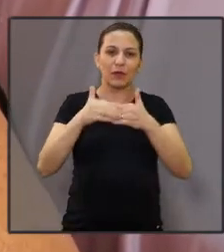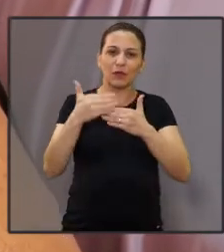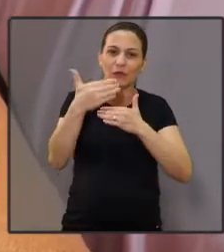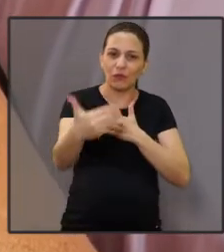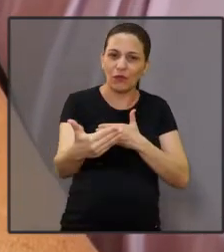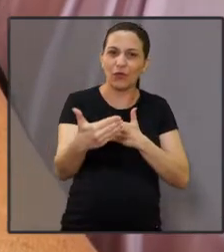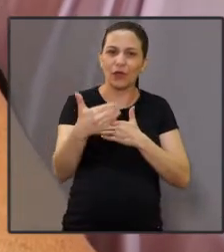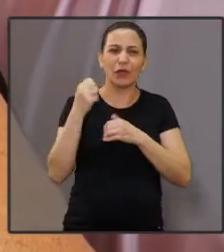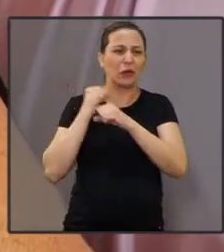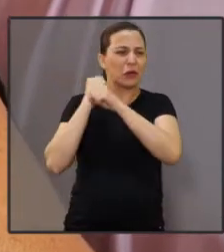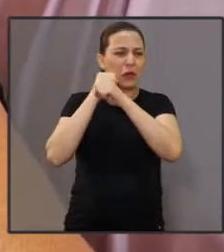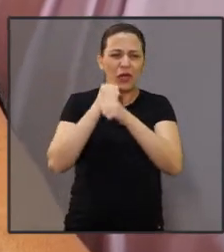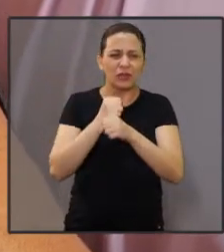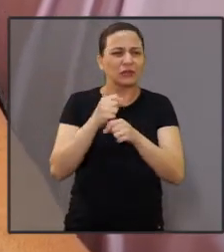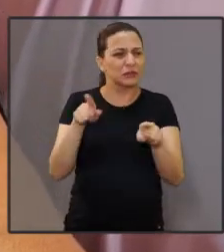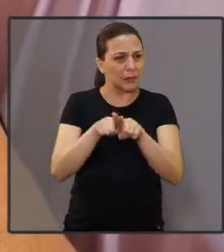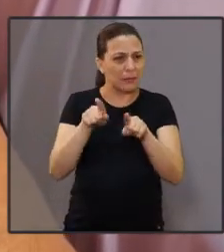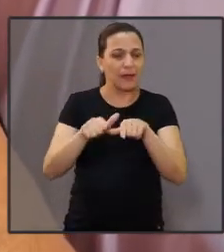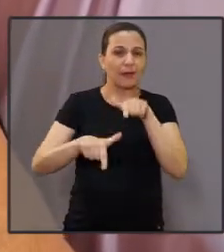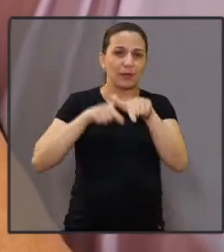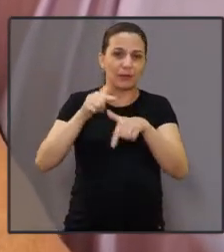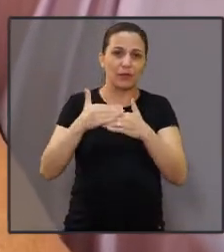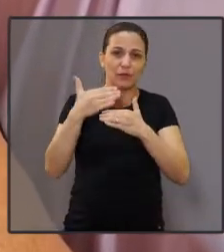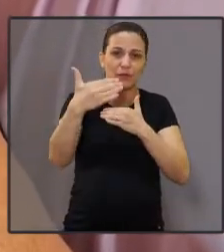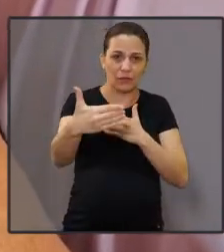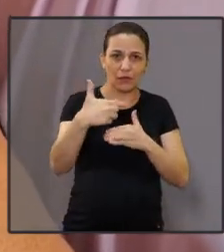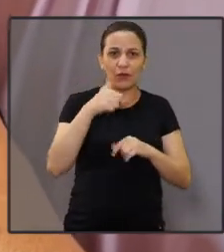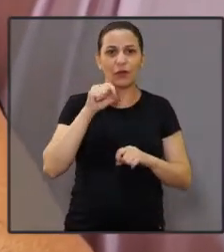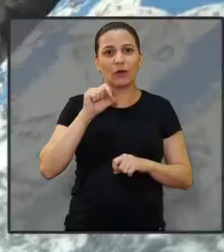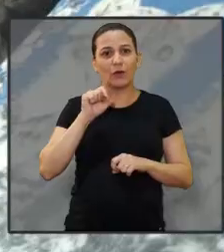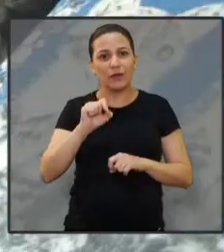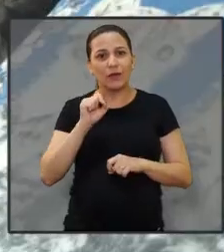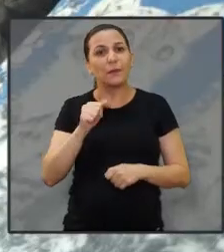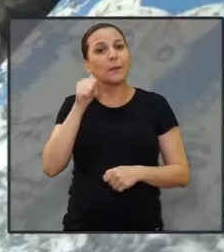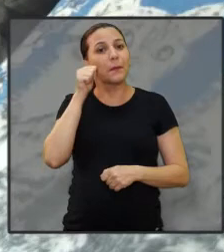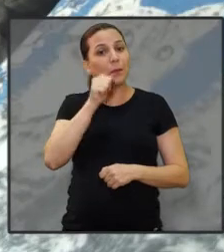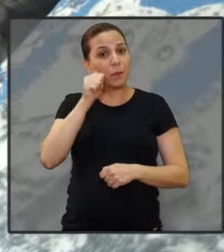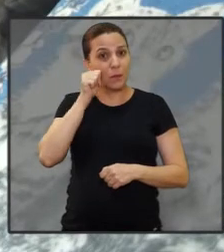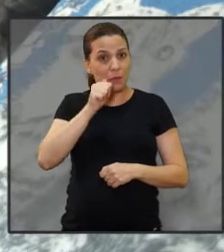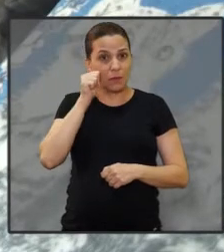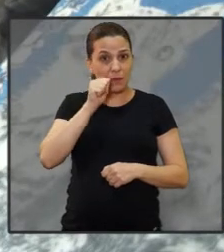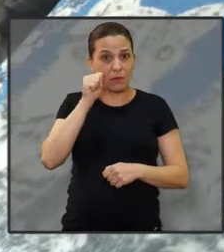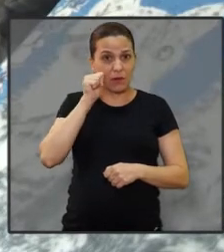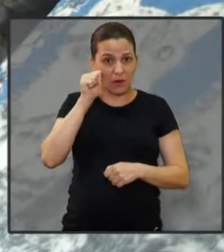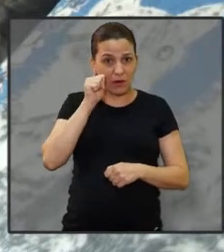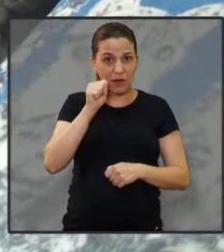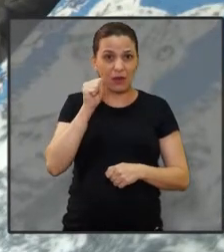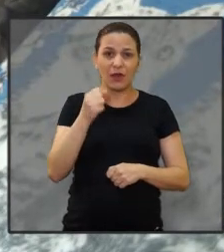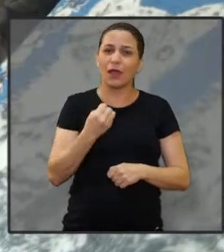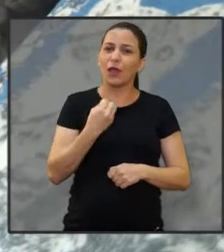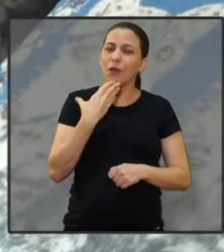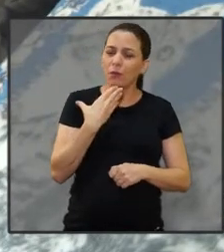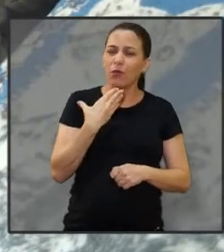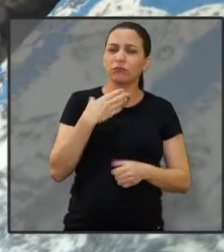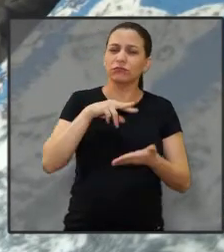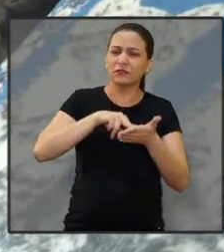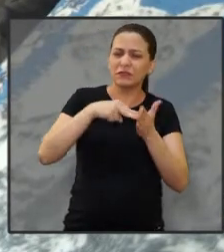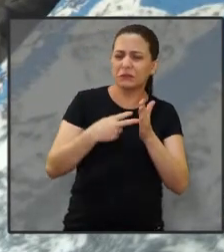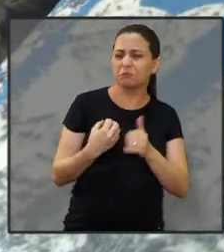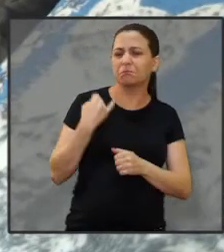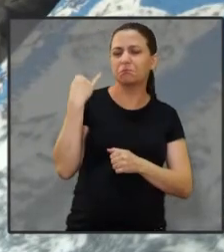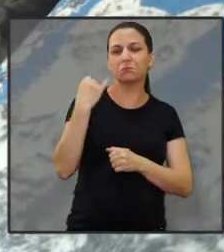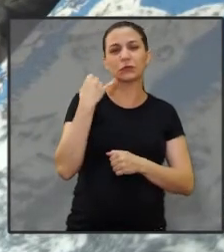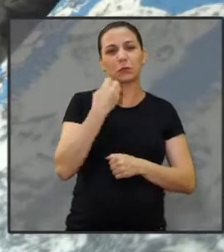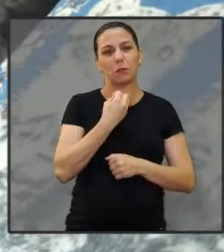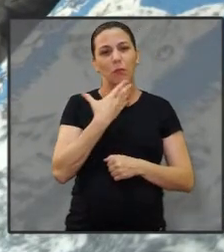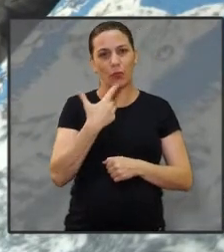trabalham fora, como eu já fiz muito tempo isso. E eu falo assim que ser mulher é